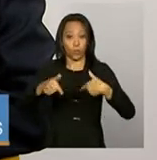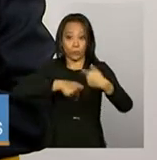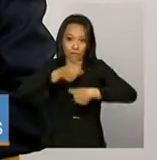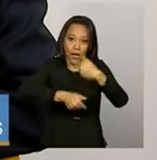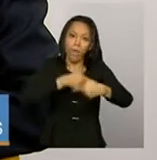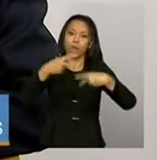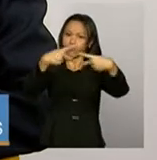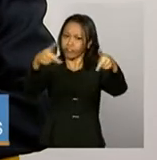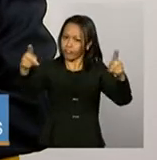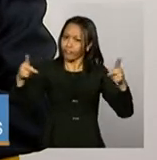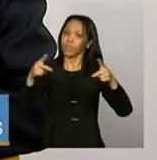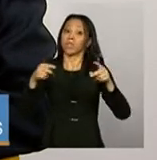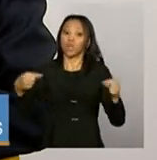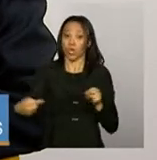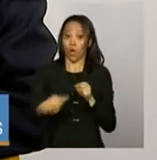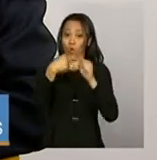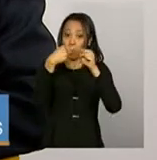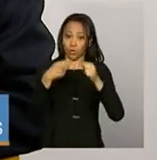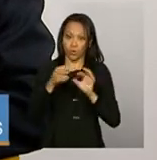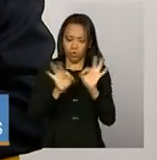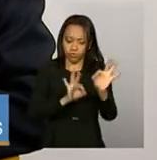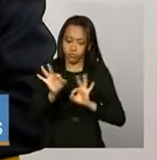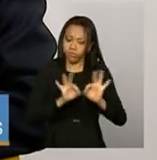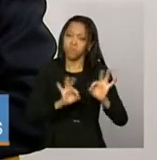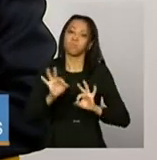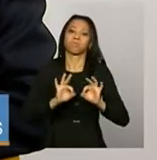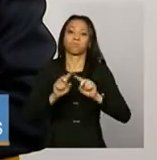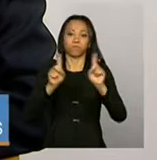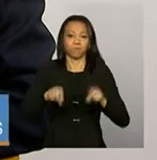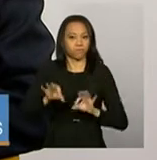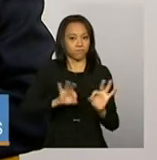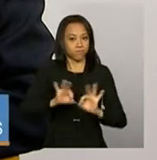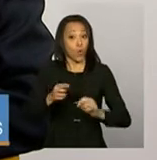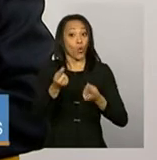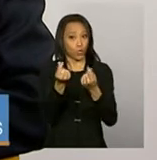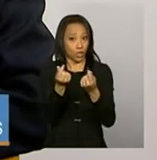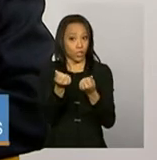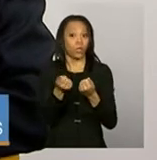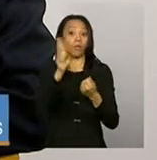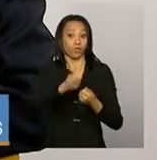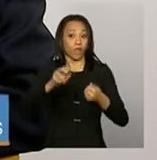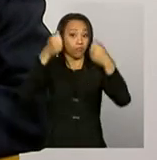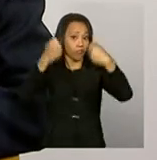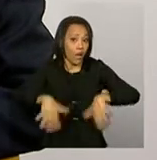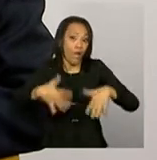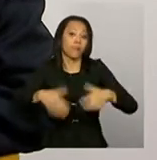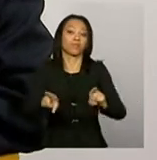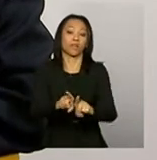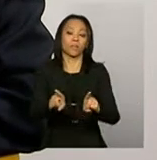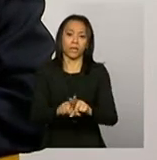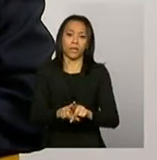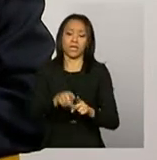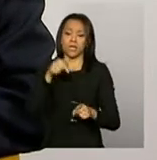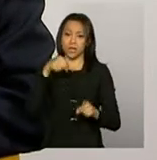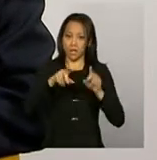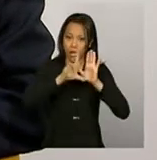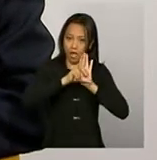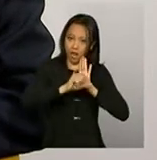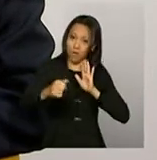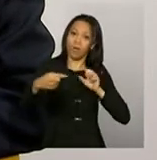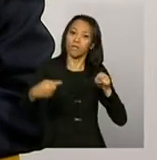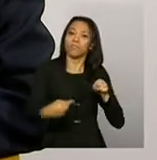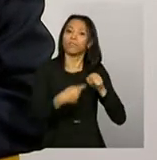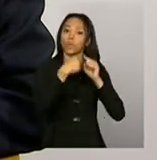lá, com base no planejamento, o dinheiro é gasto e a legislação do programa, ela